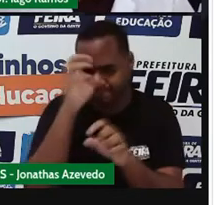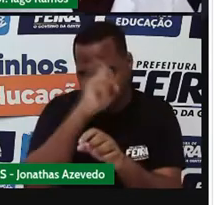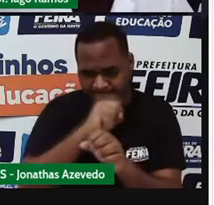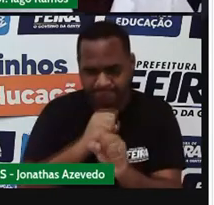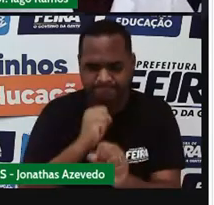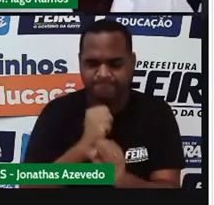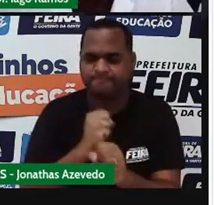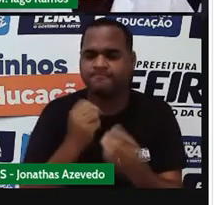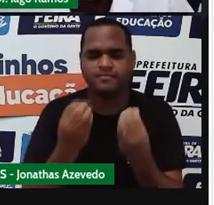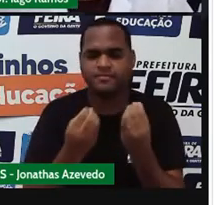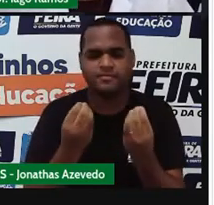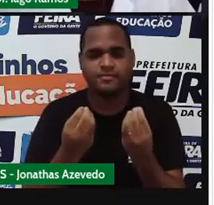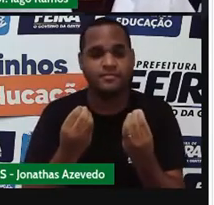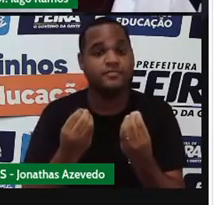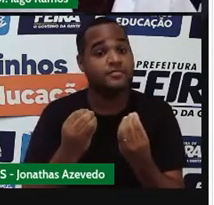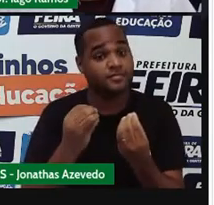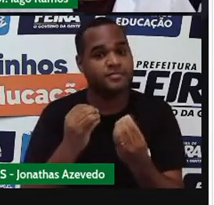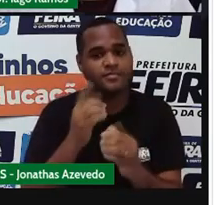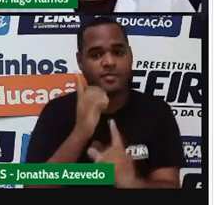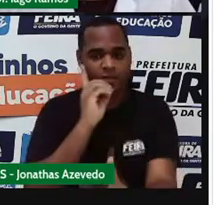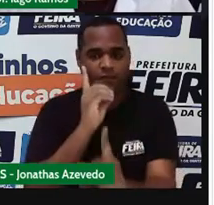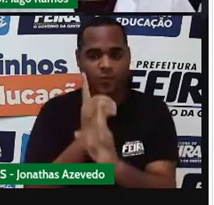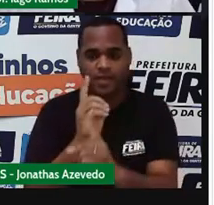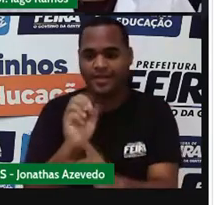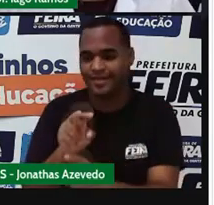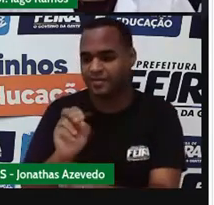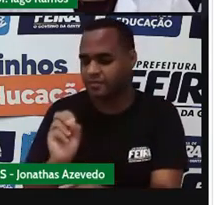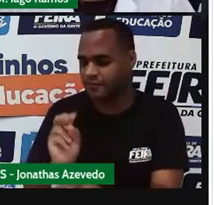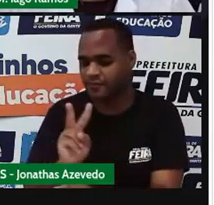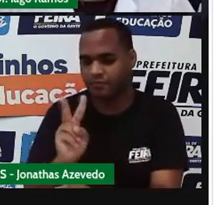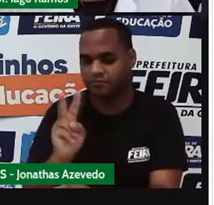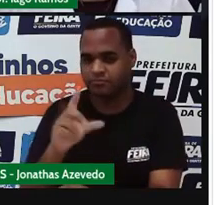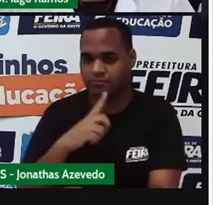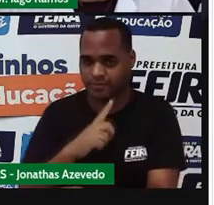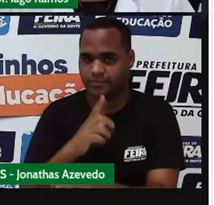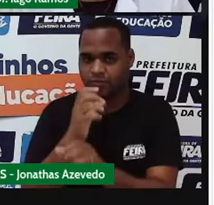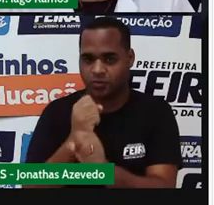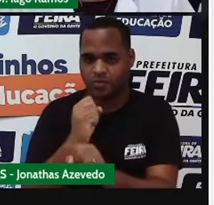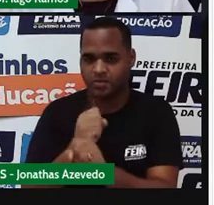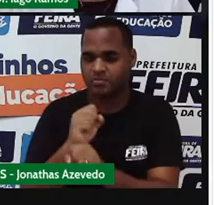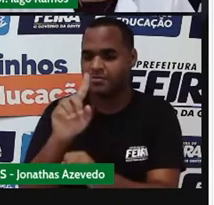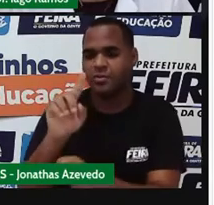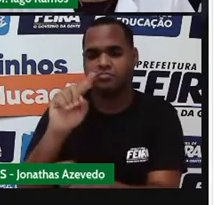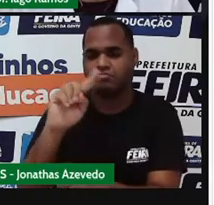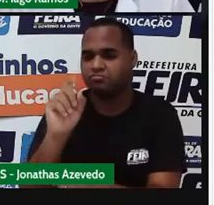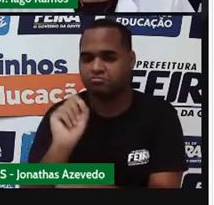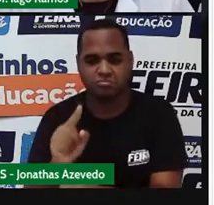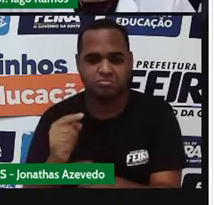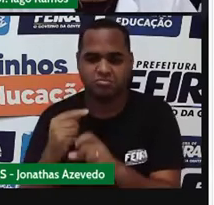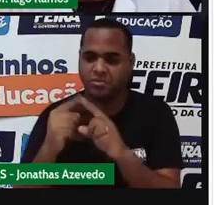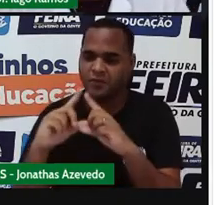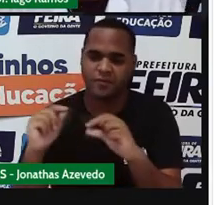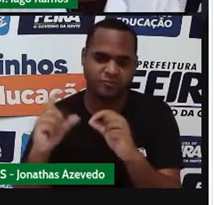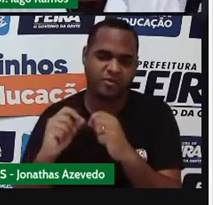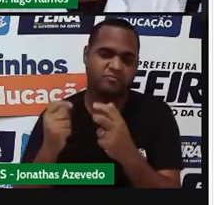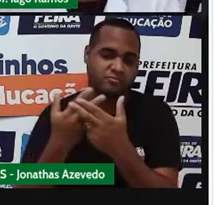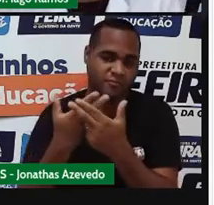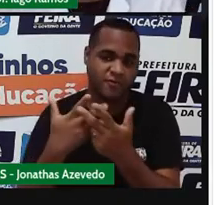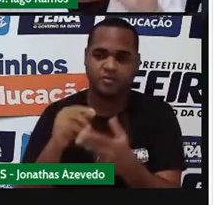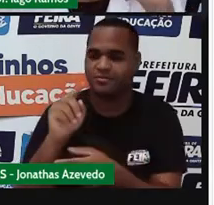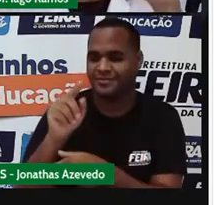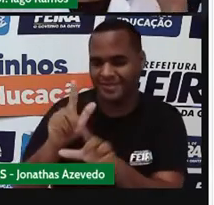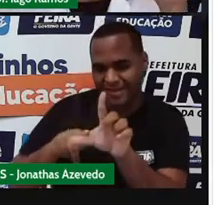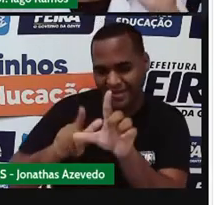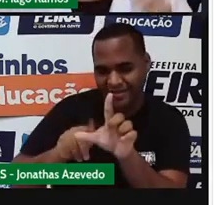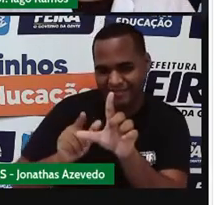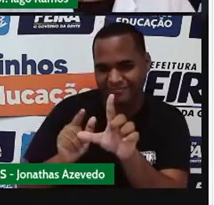a equação significa encontrar o valor da incógnita. Vou até fazer uma alteraçãozinha aqui que apareceu